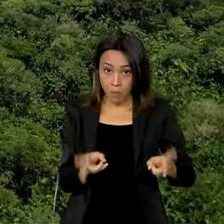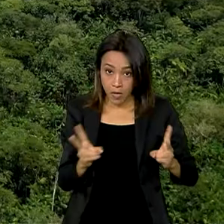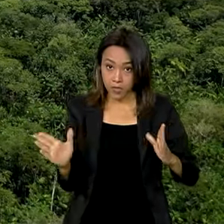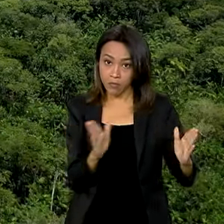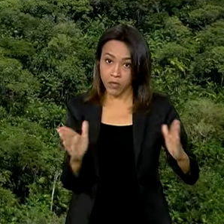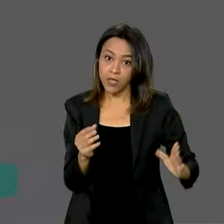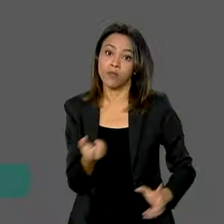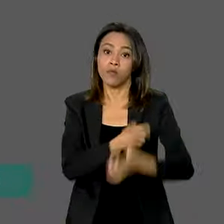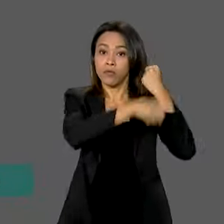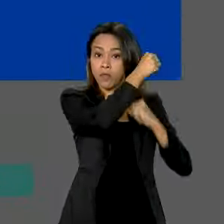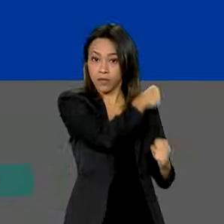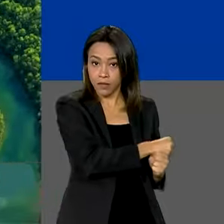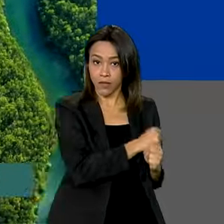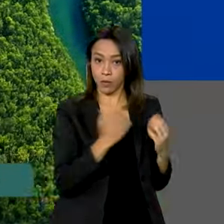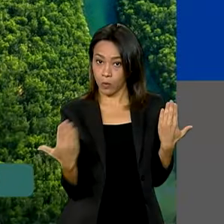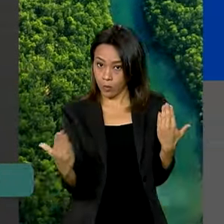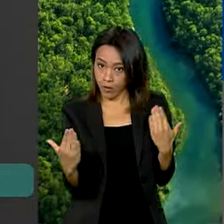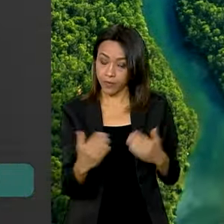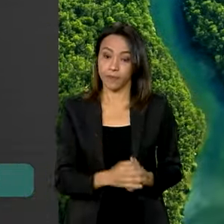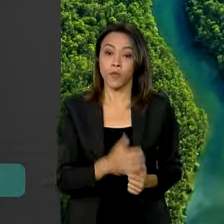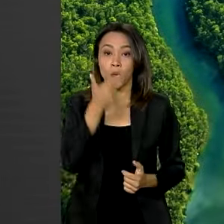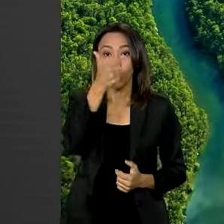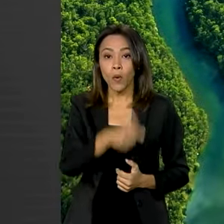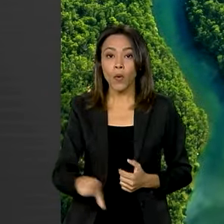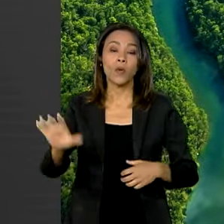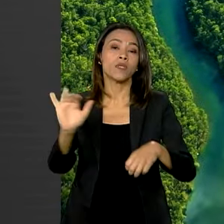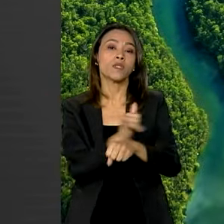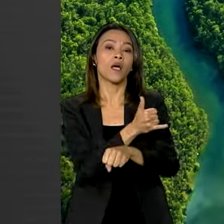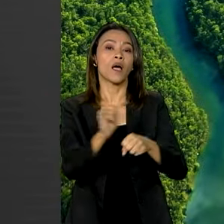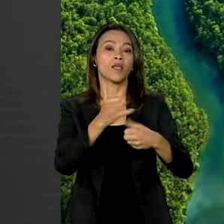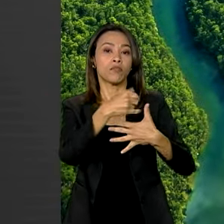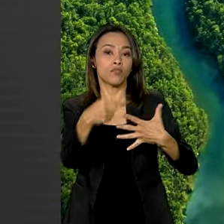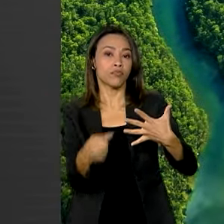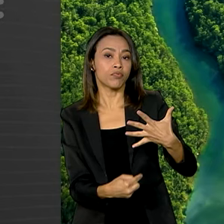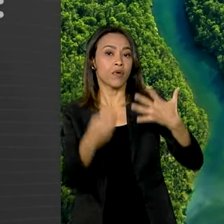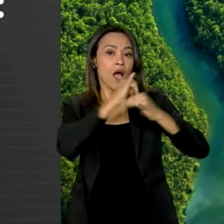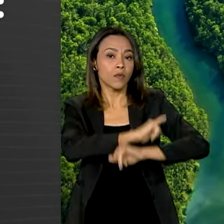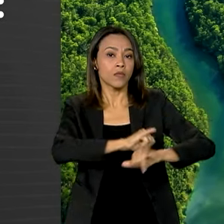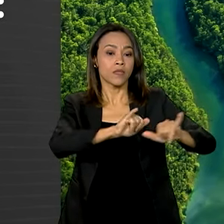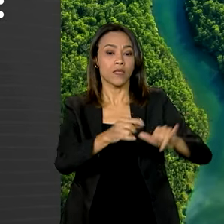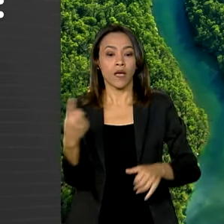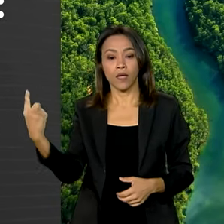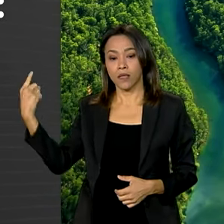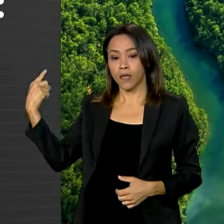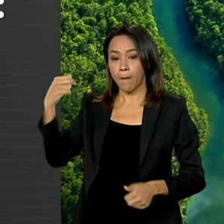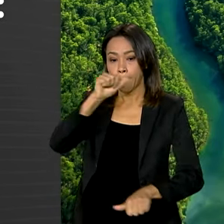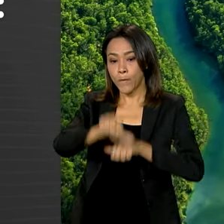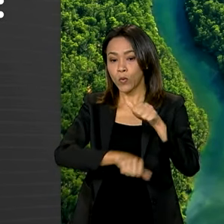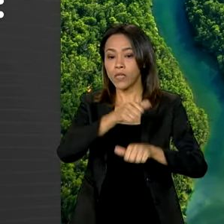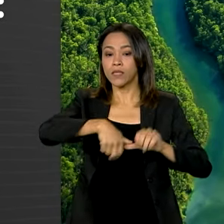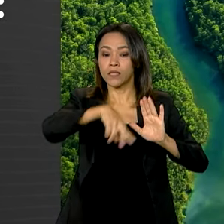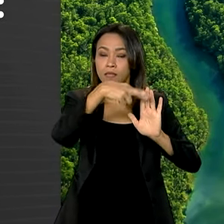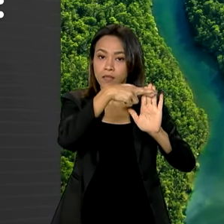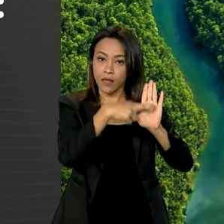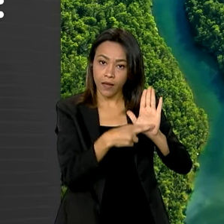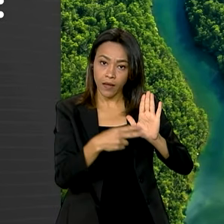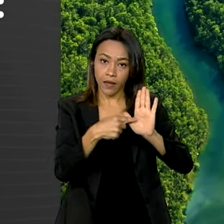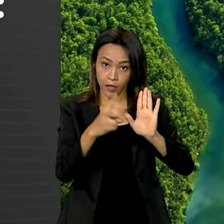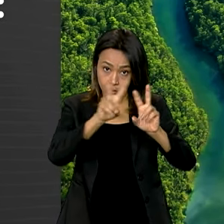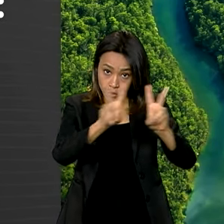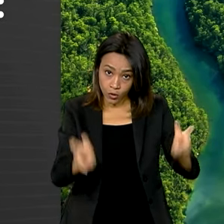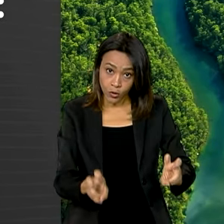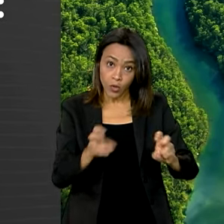2023. Outras medidas anunciadas foram a mudança na regulamentação da Lei de Gestão de